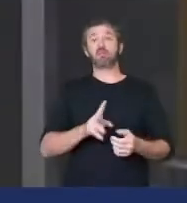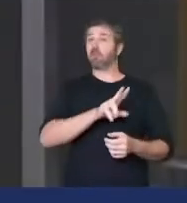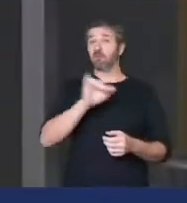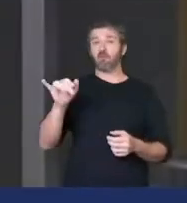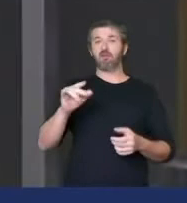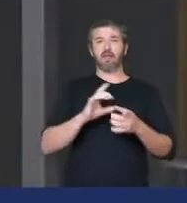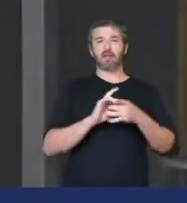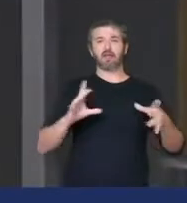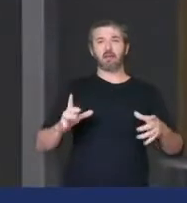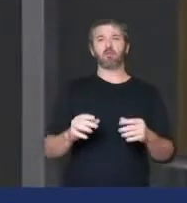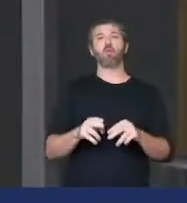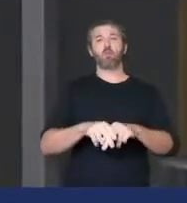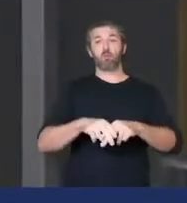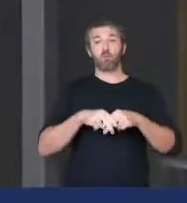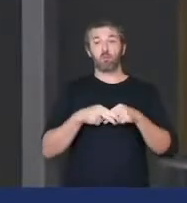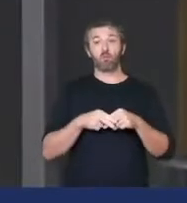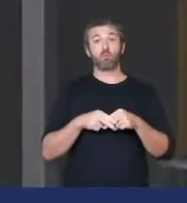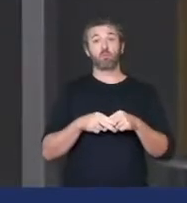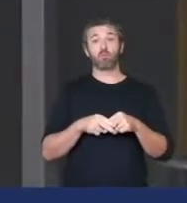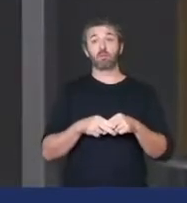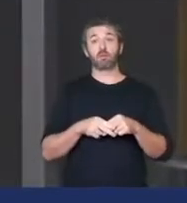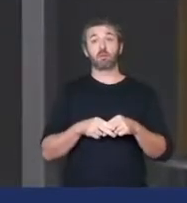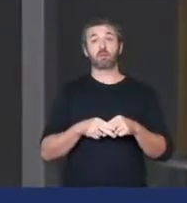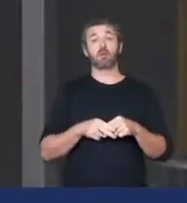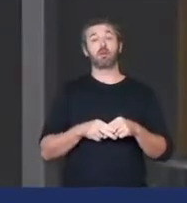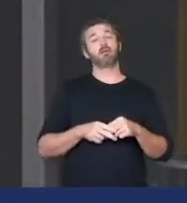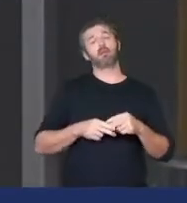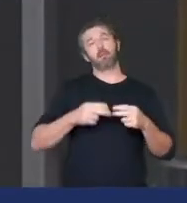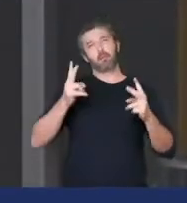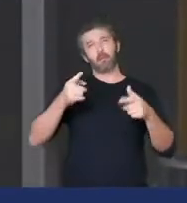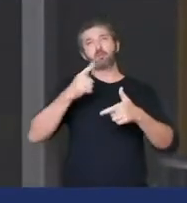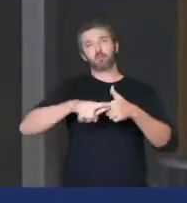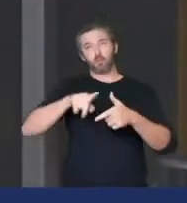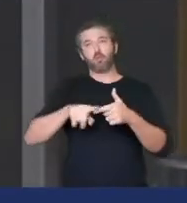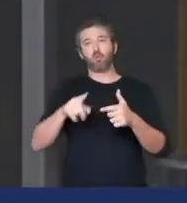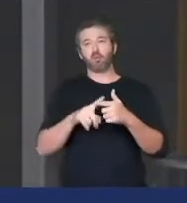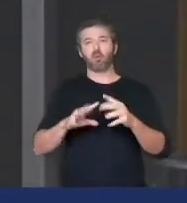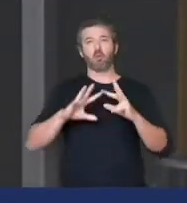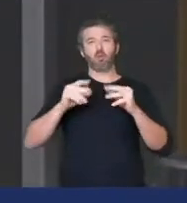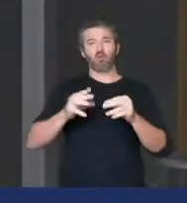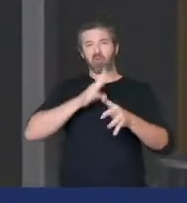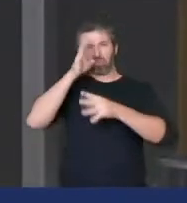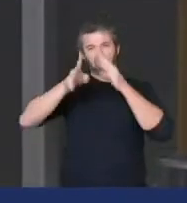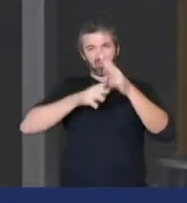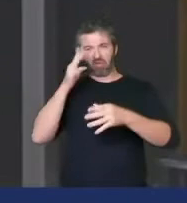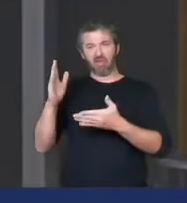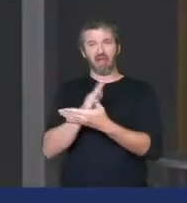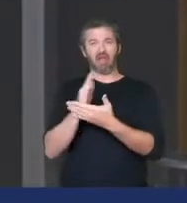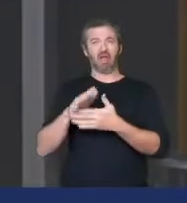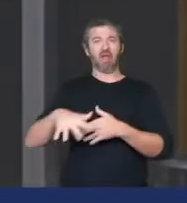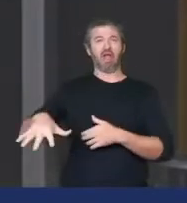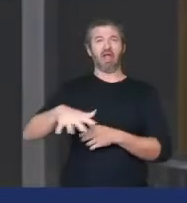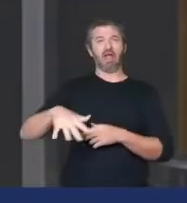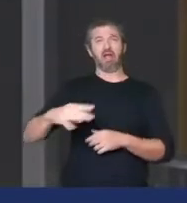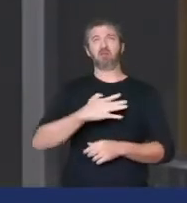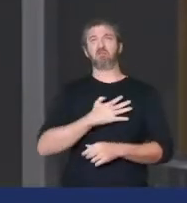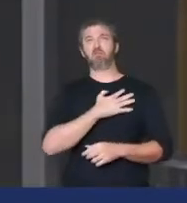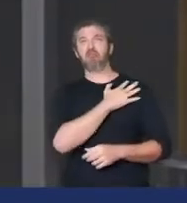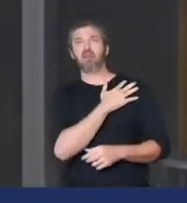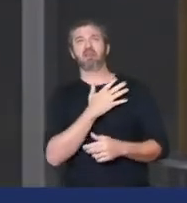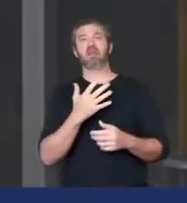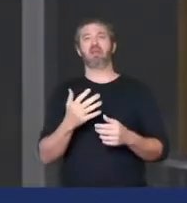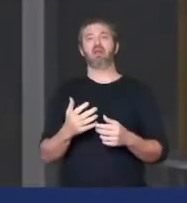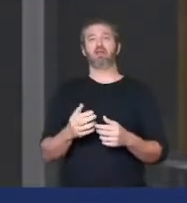apesar de todos os arreganhos de certos setores militares que já não